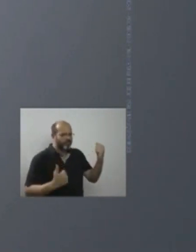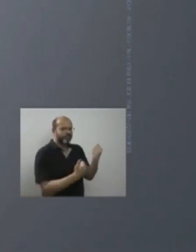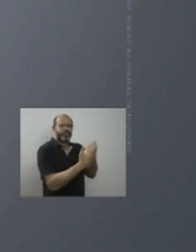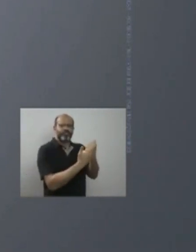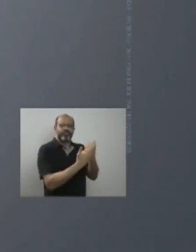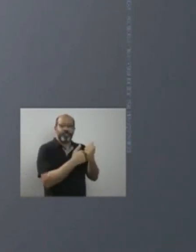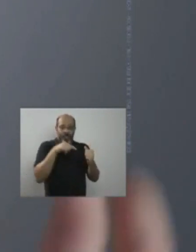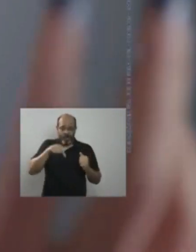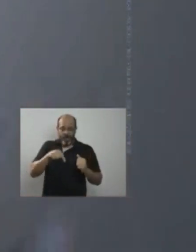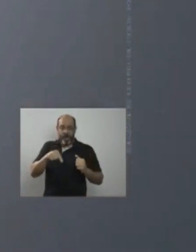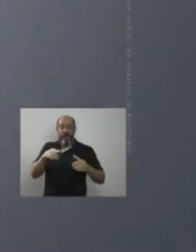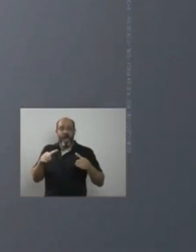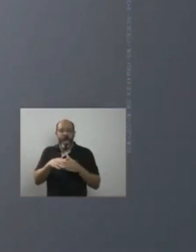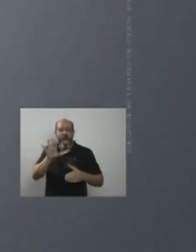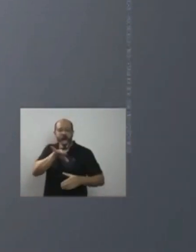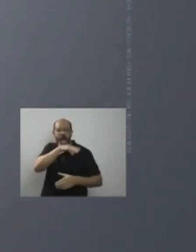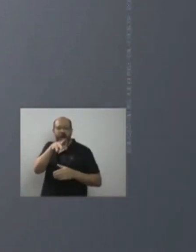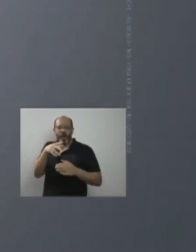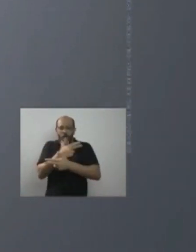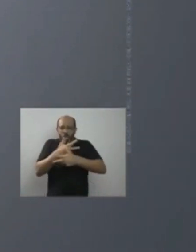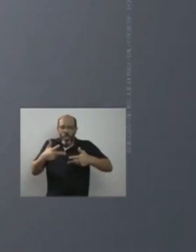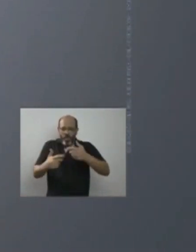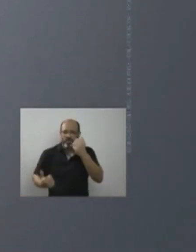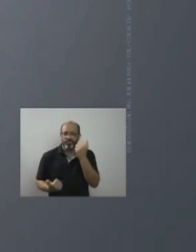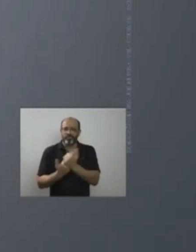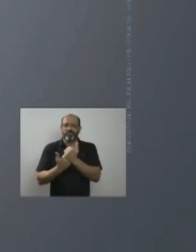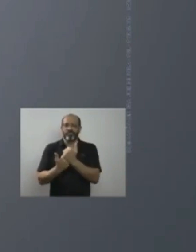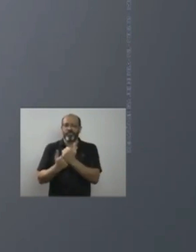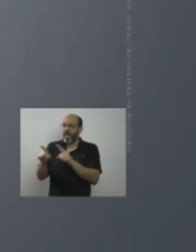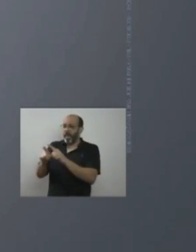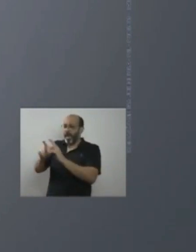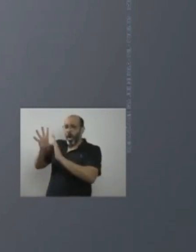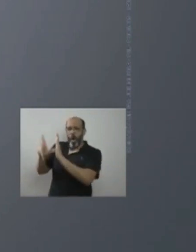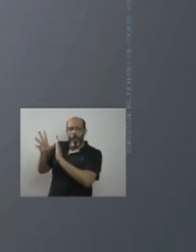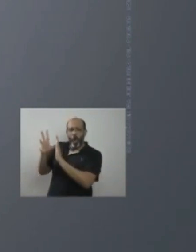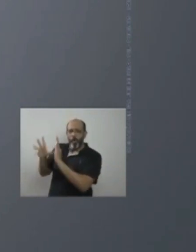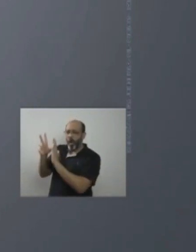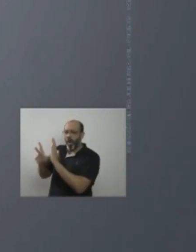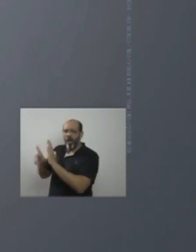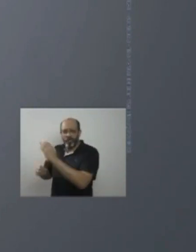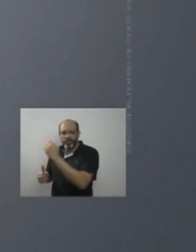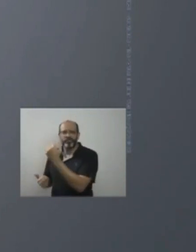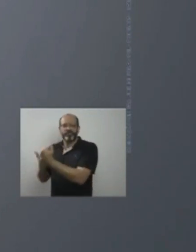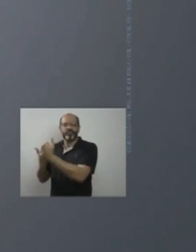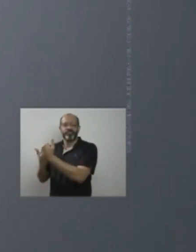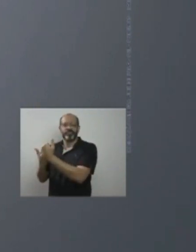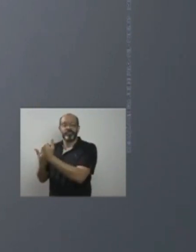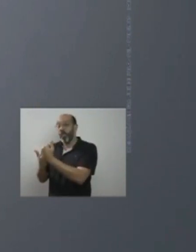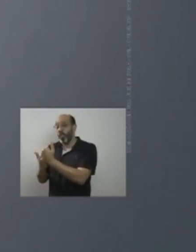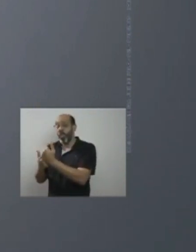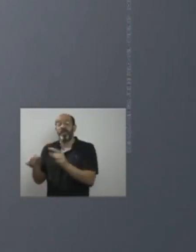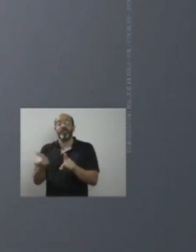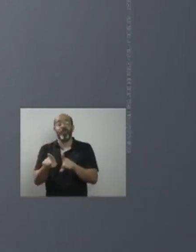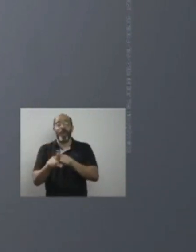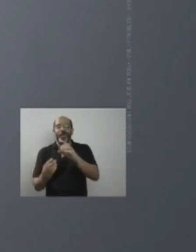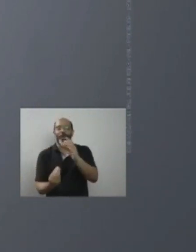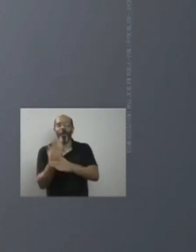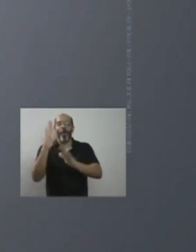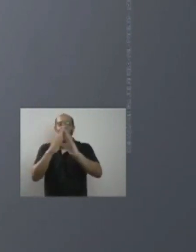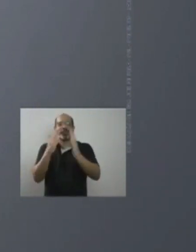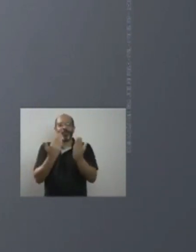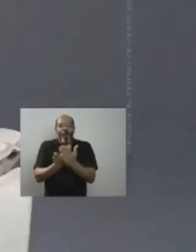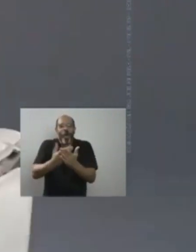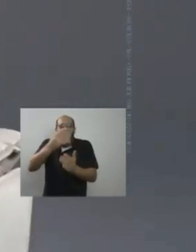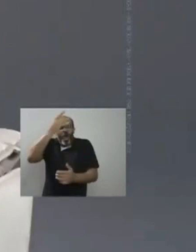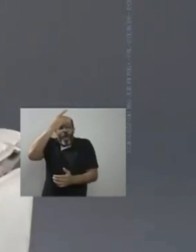recebi convite de vários partidos. Eu acho que a partir do momento que a pessoa tem a votação expressiva